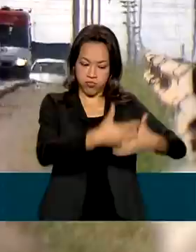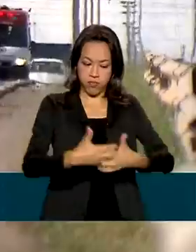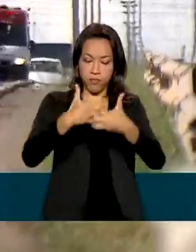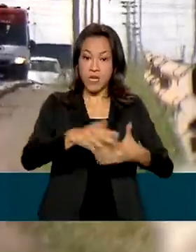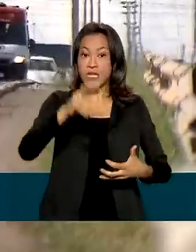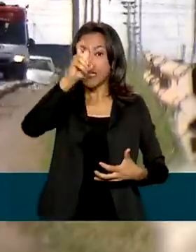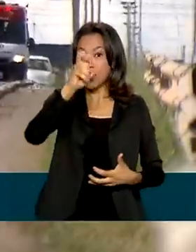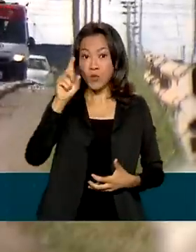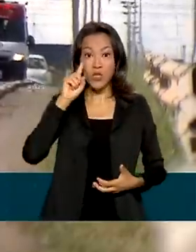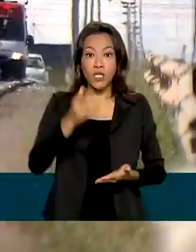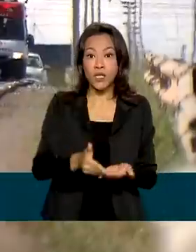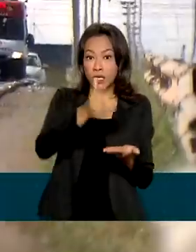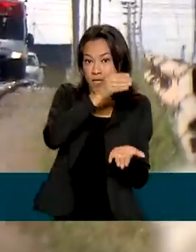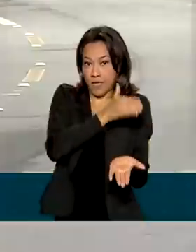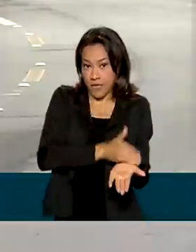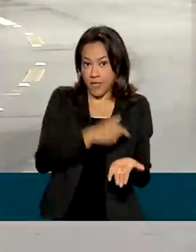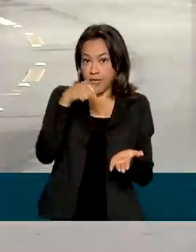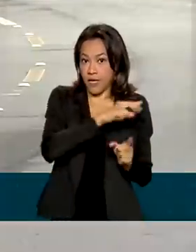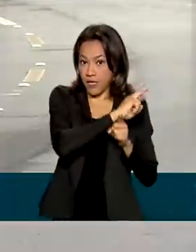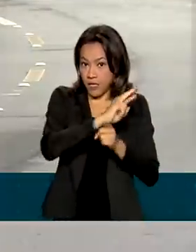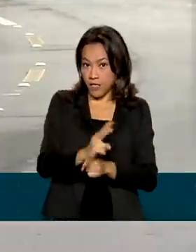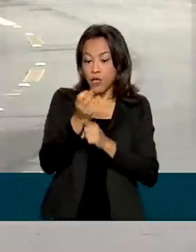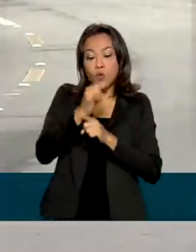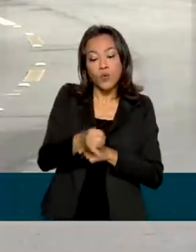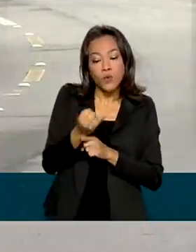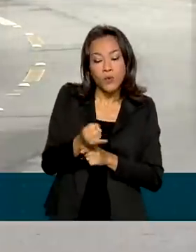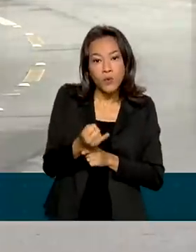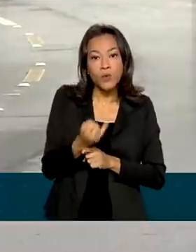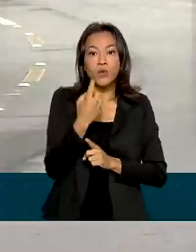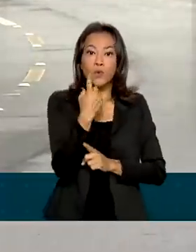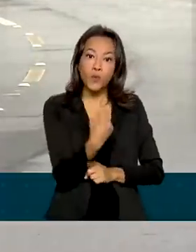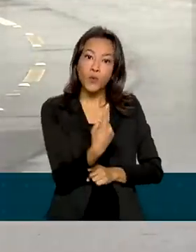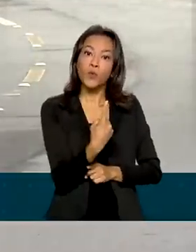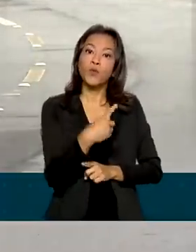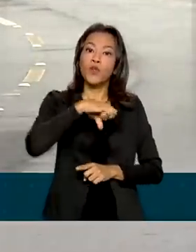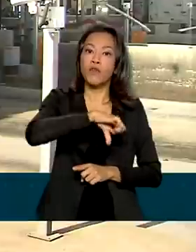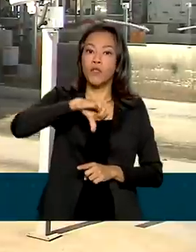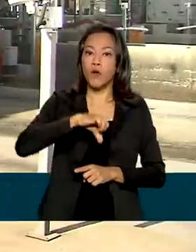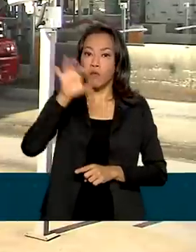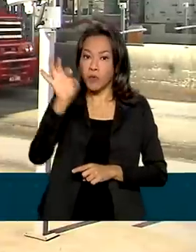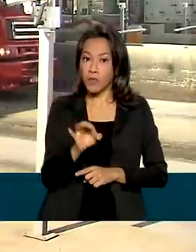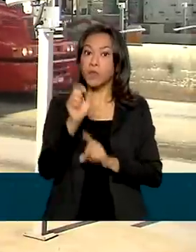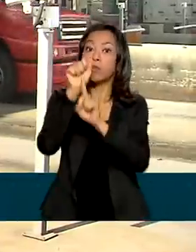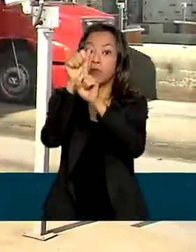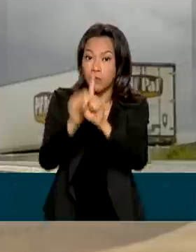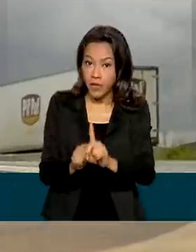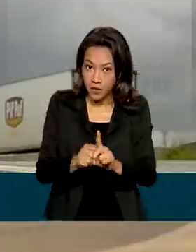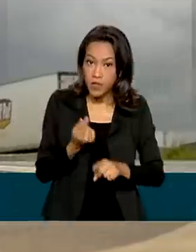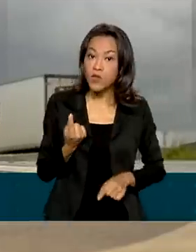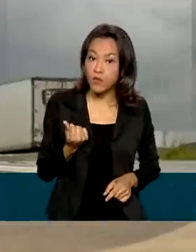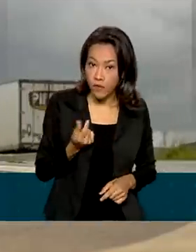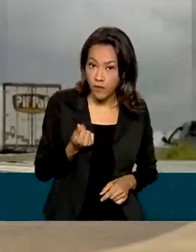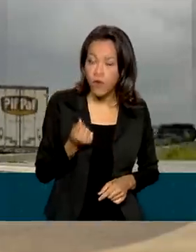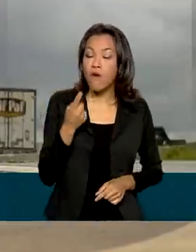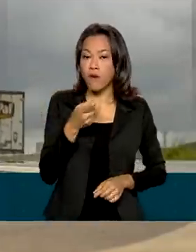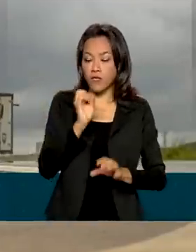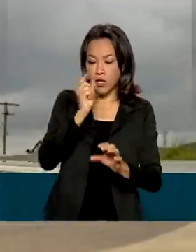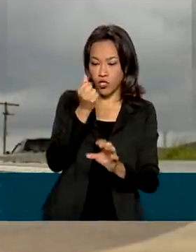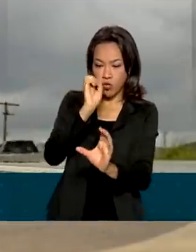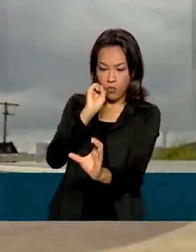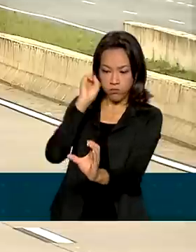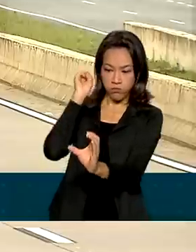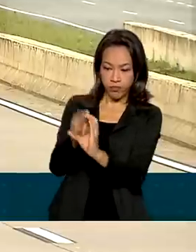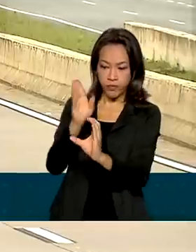antecedência. A linha de crédito tem taxa de juros a partir de 1,99% ao mês e os valores serão depositados